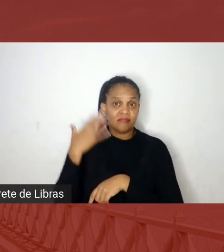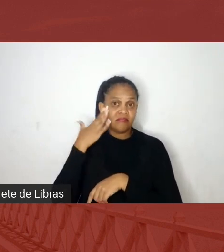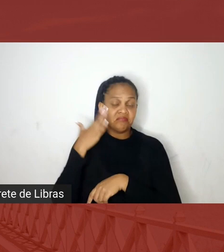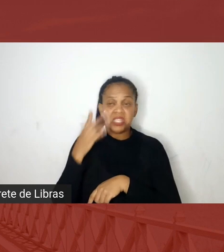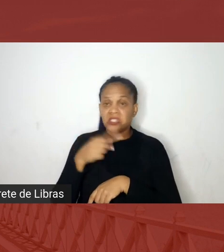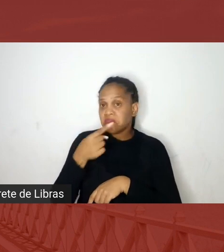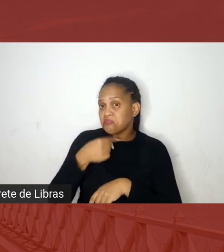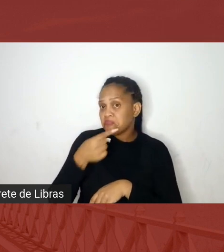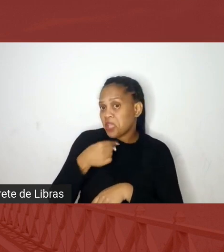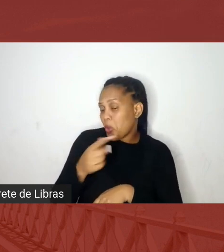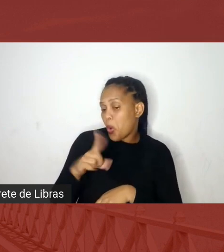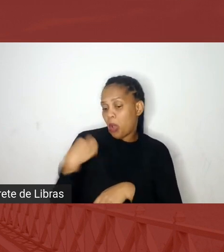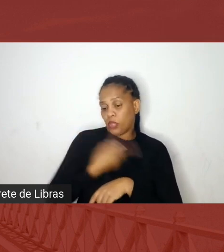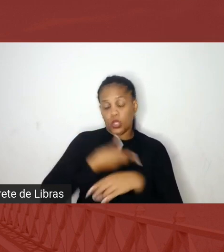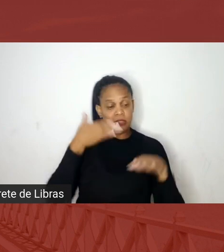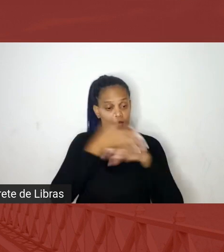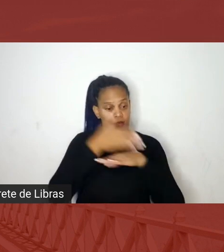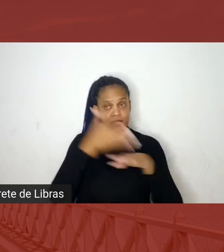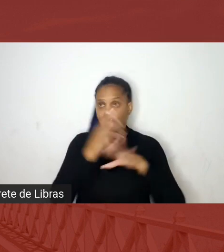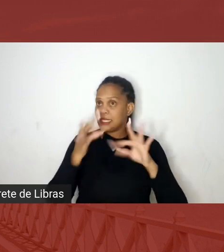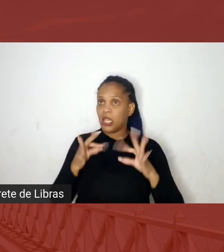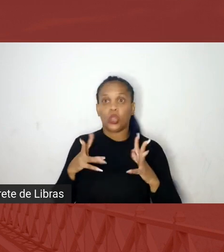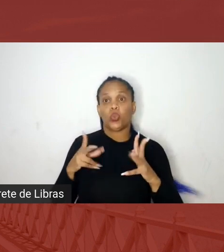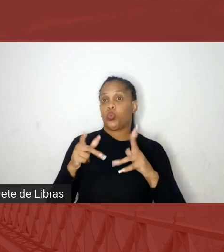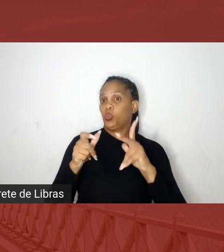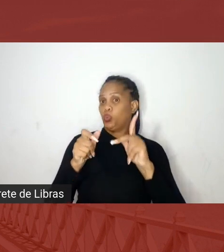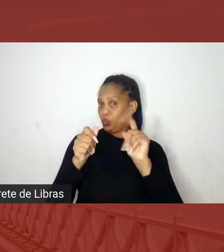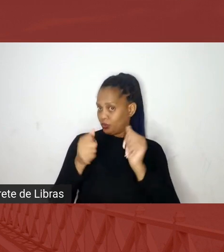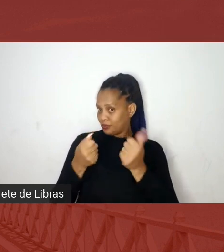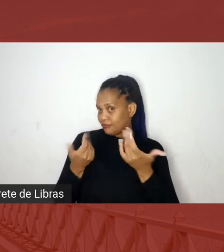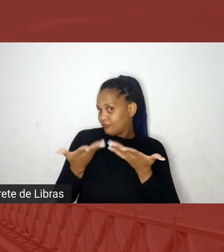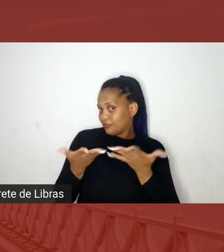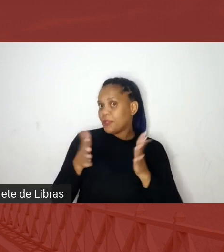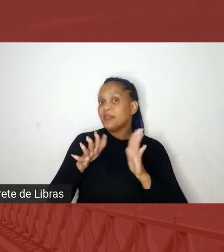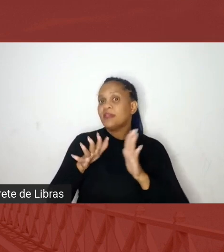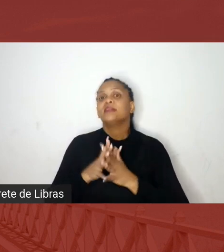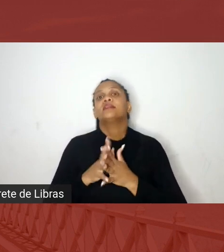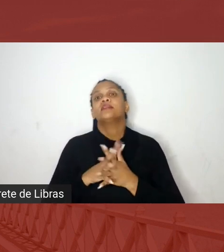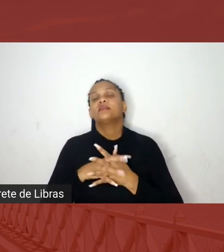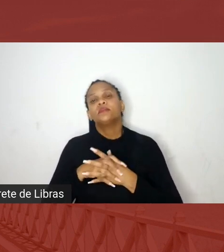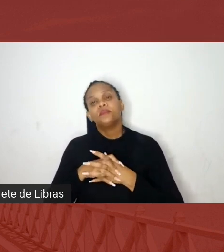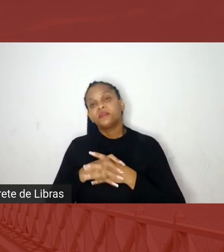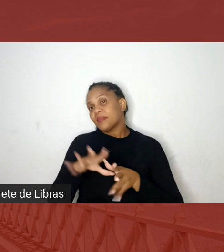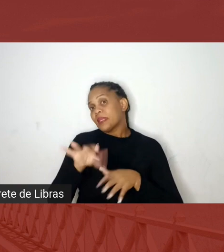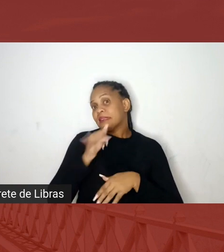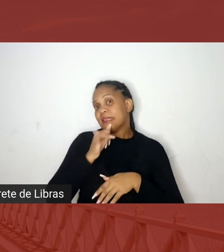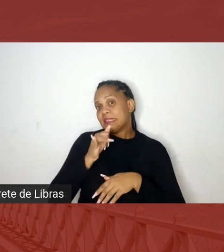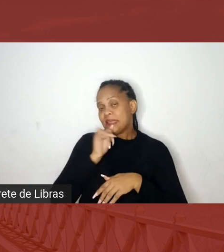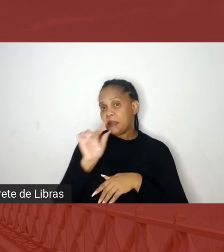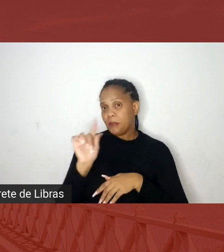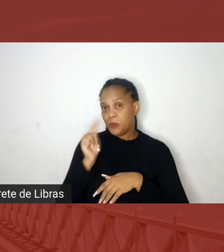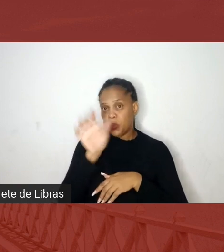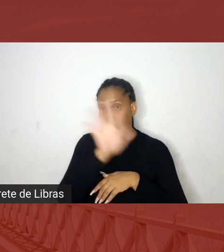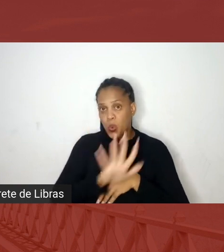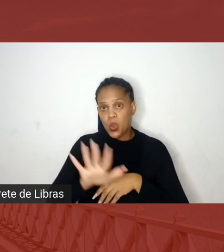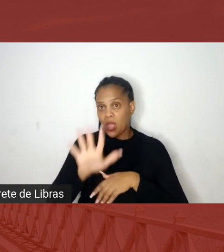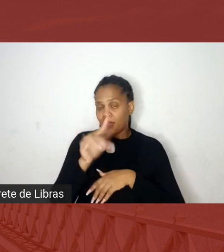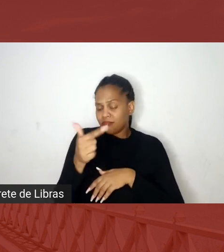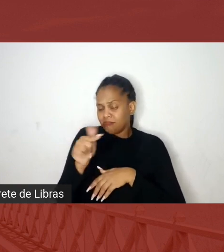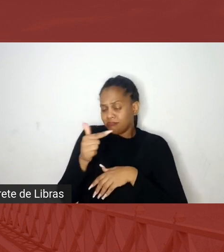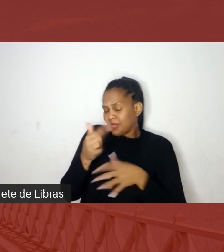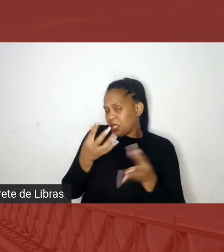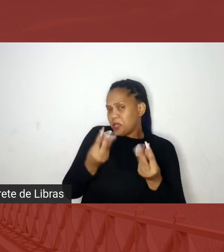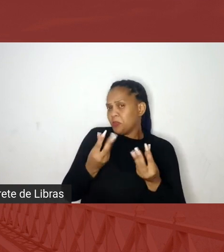acesso a tudo, somente essa questão, essa questão financeira, mas, por exemplo, em Goiás mesmo tem muita focheta, tem muita